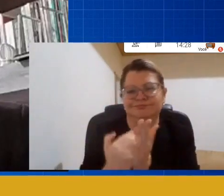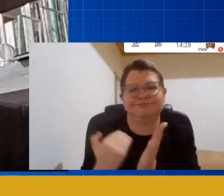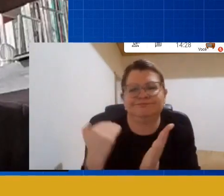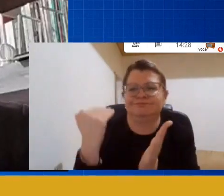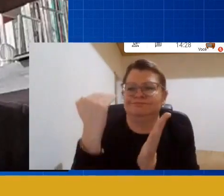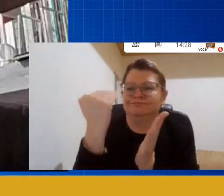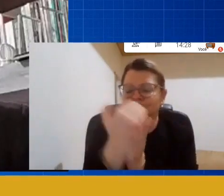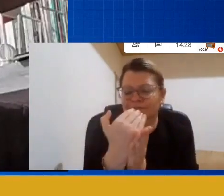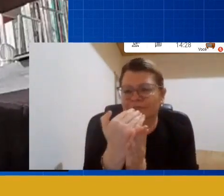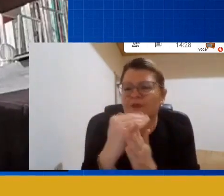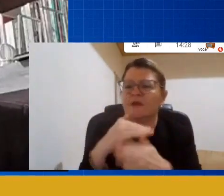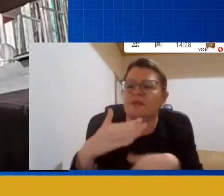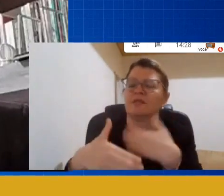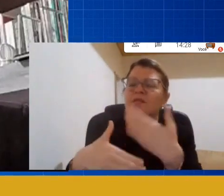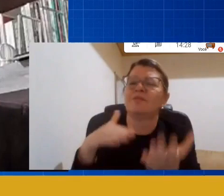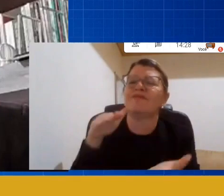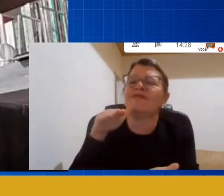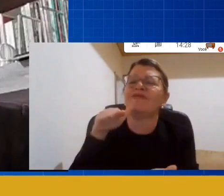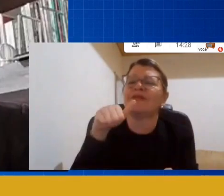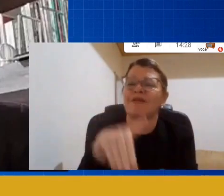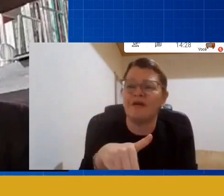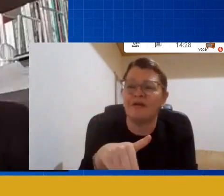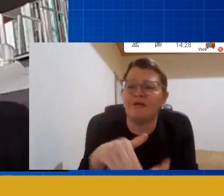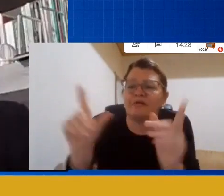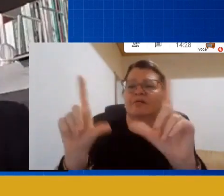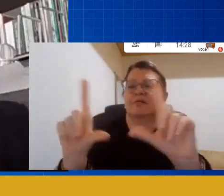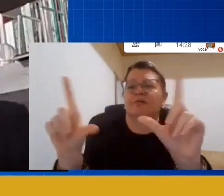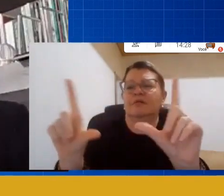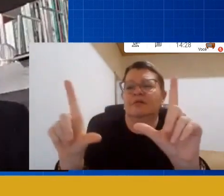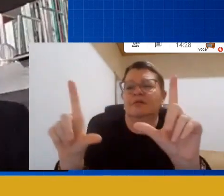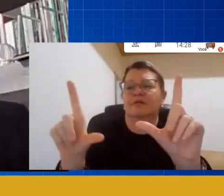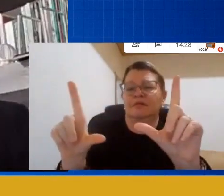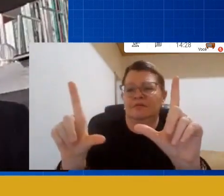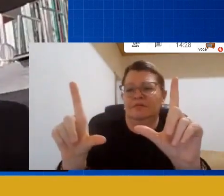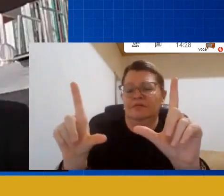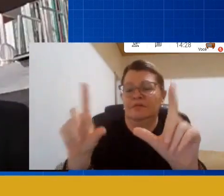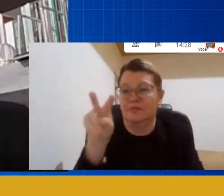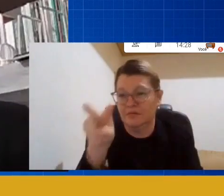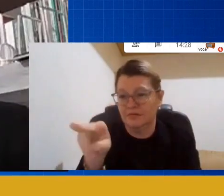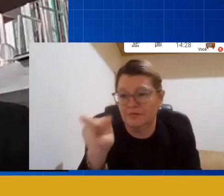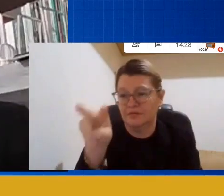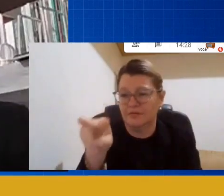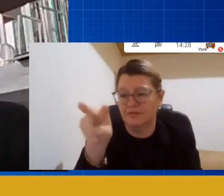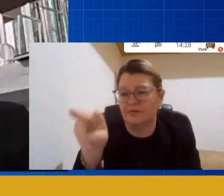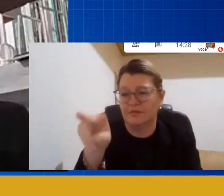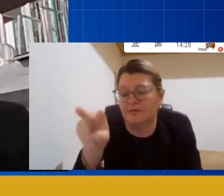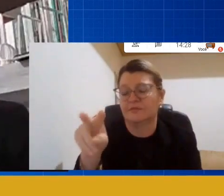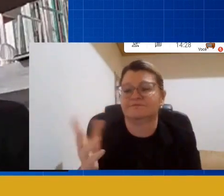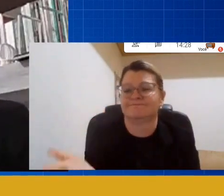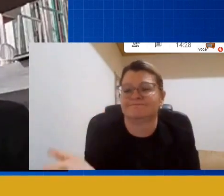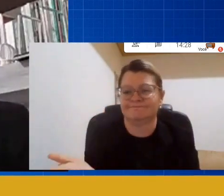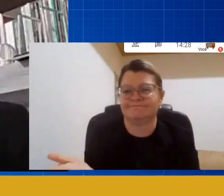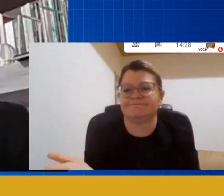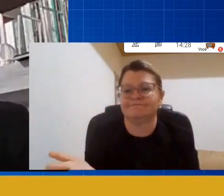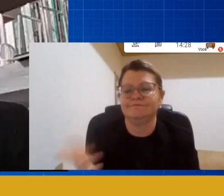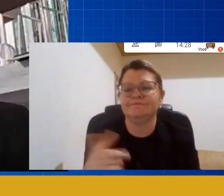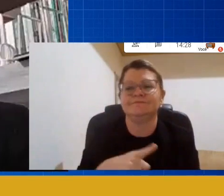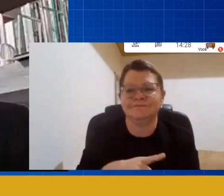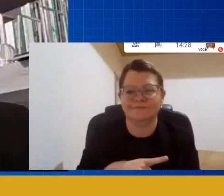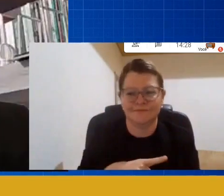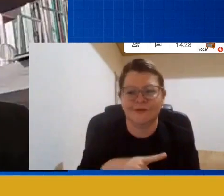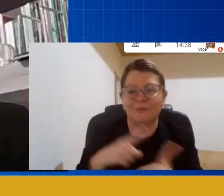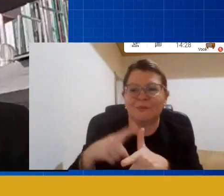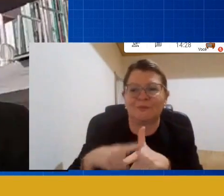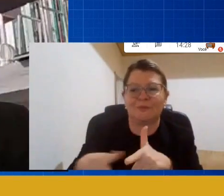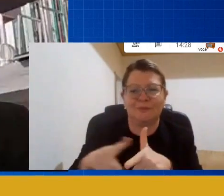final desse processo ficar na frente da televisão e aí na frente das telas. aí se nós temos o agravamento de um